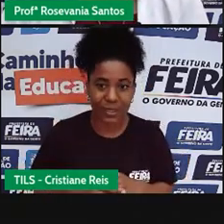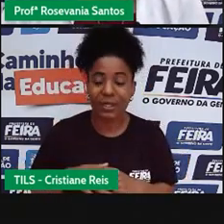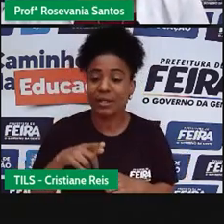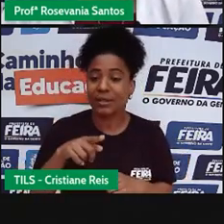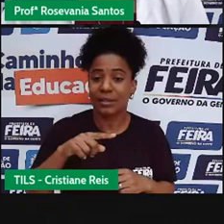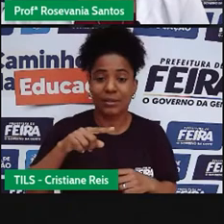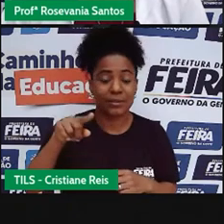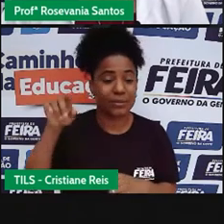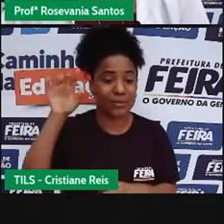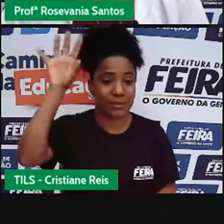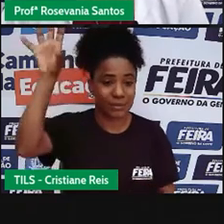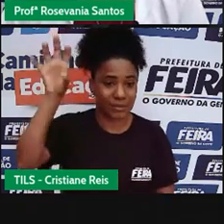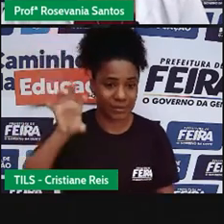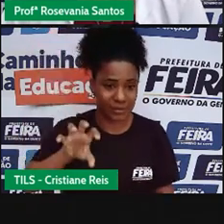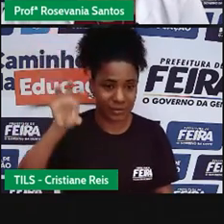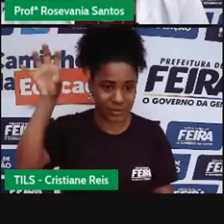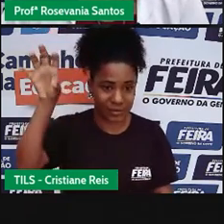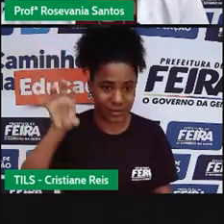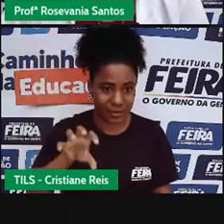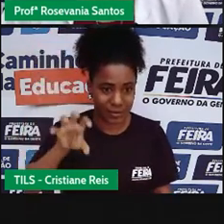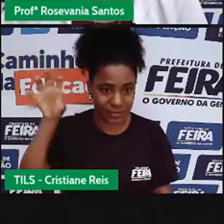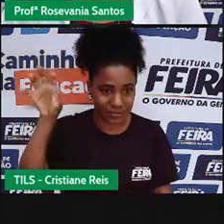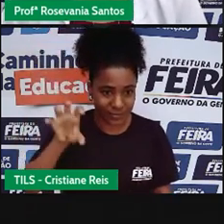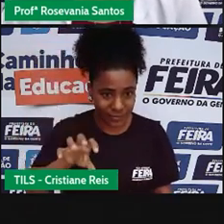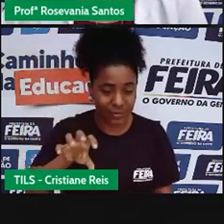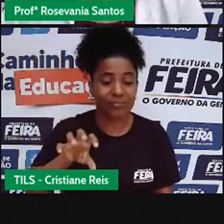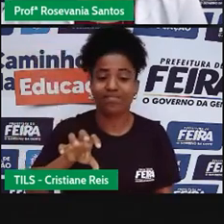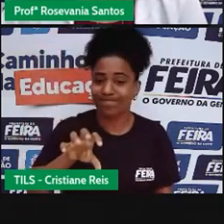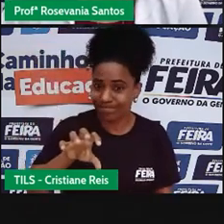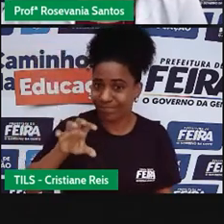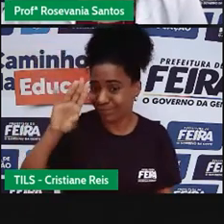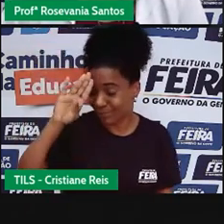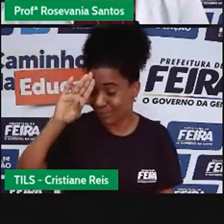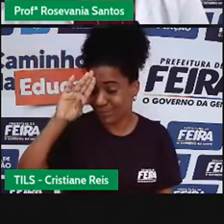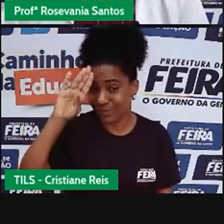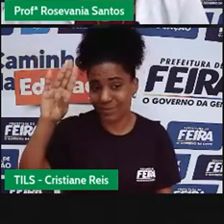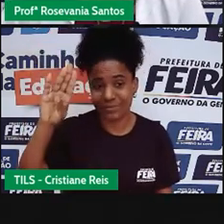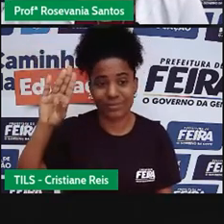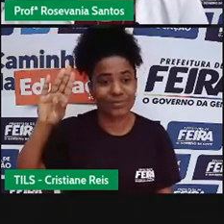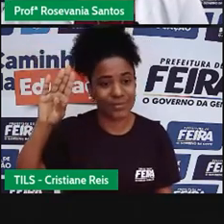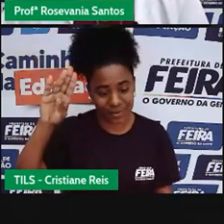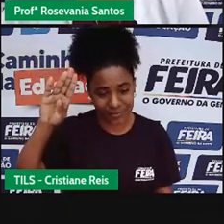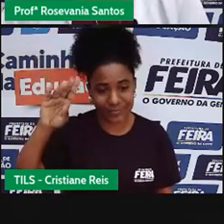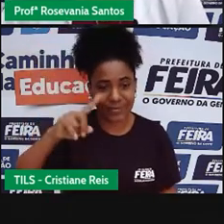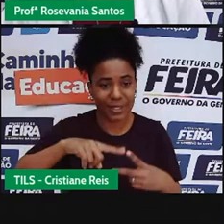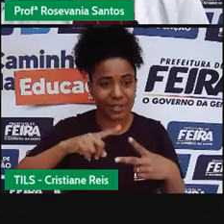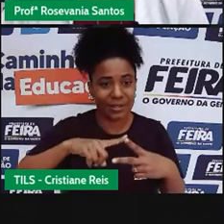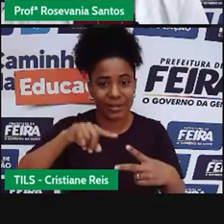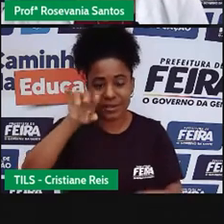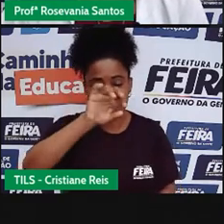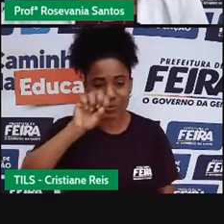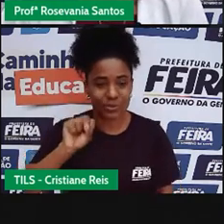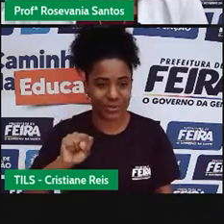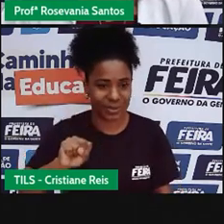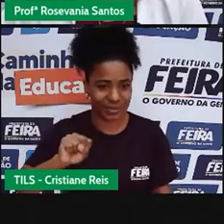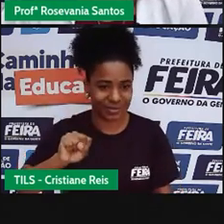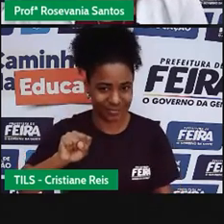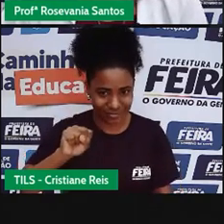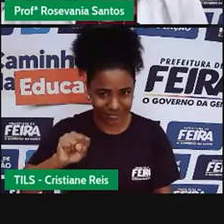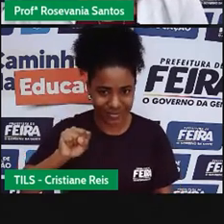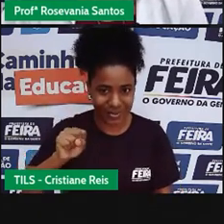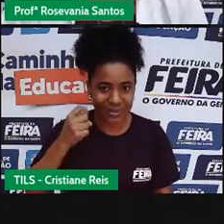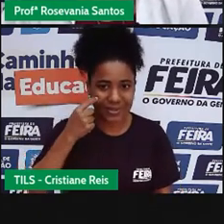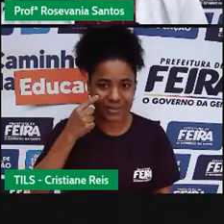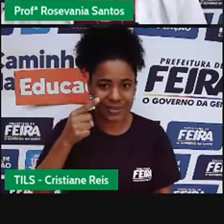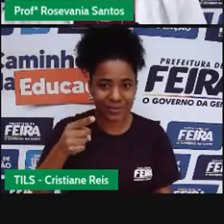são consideradas quase que praticamente o coração do mundo, né, do nosso país, mas principalmente a região sudeste, na figura inicialmente, né,